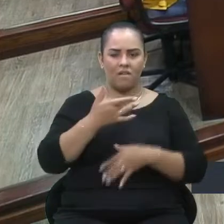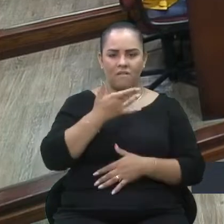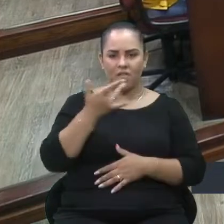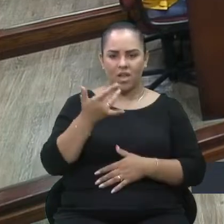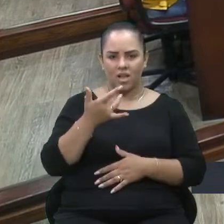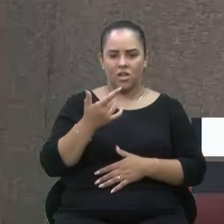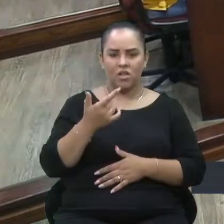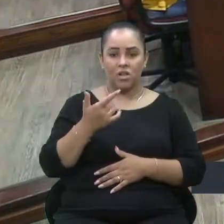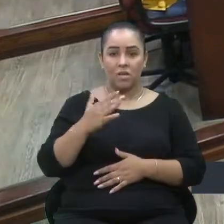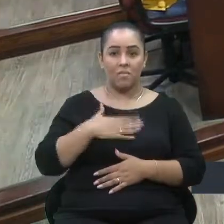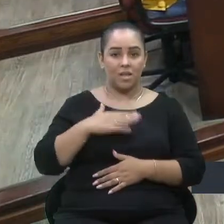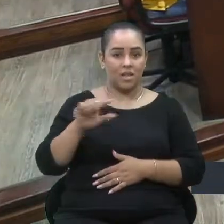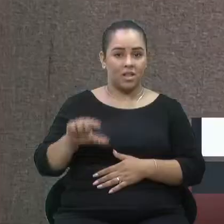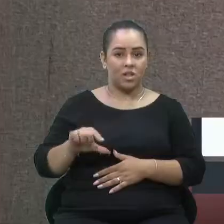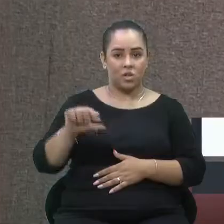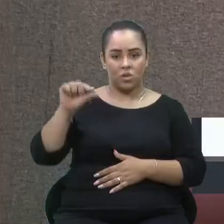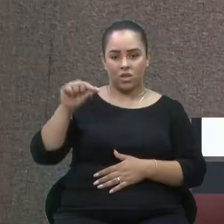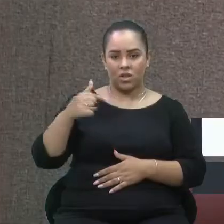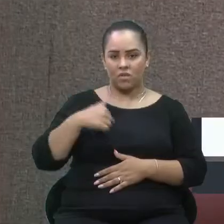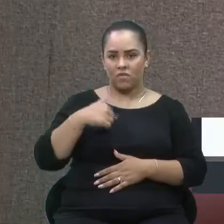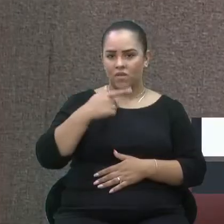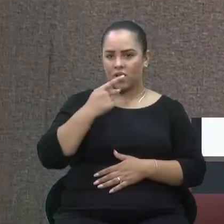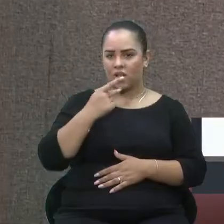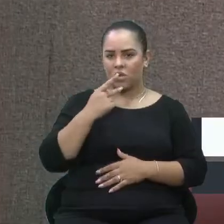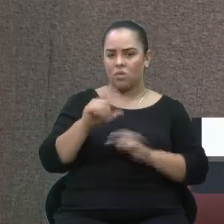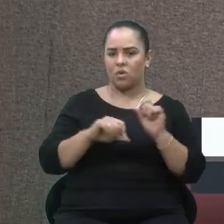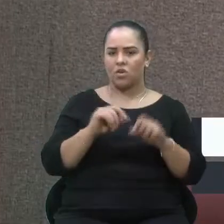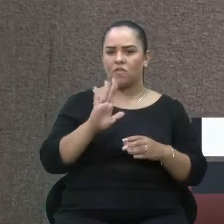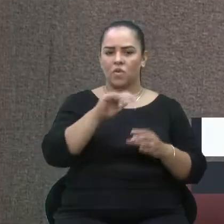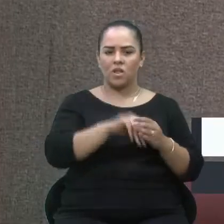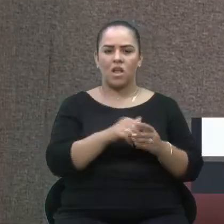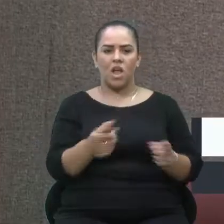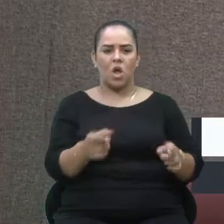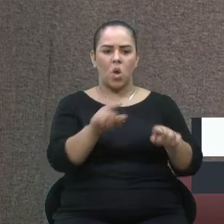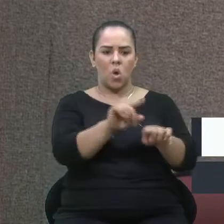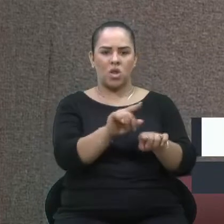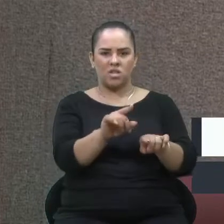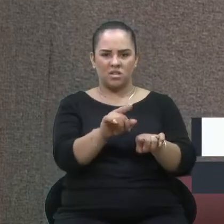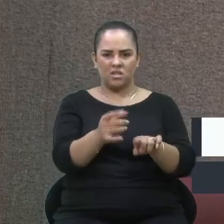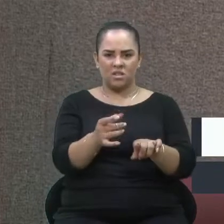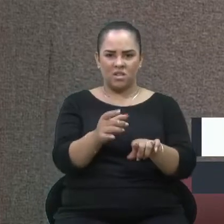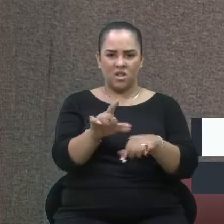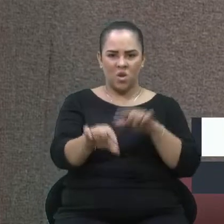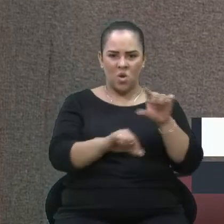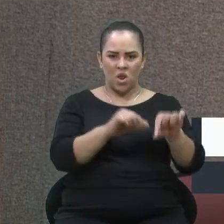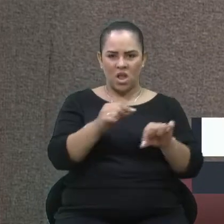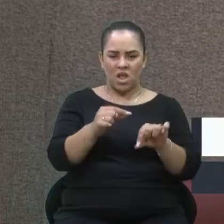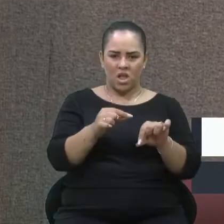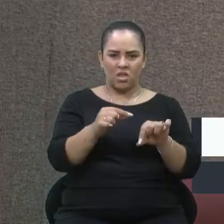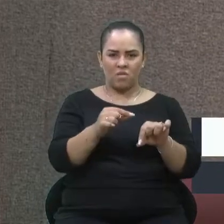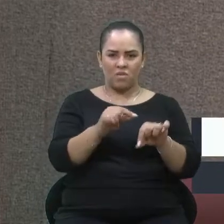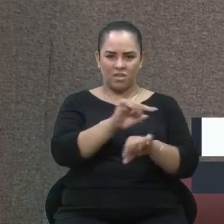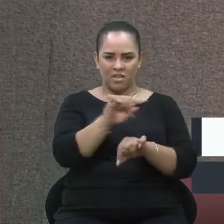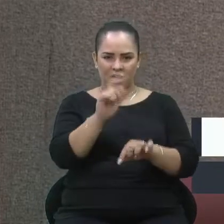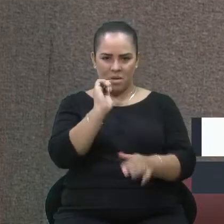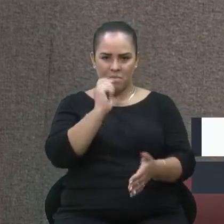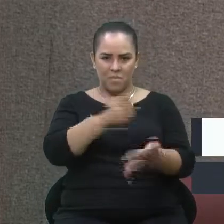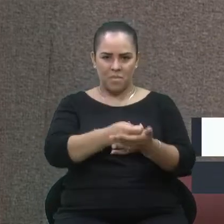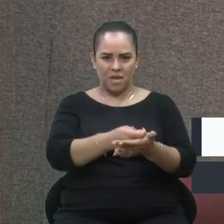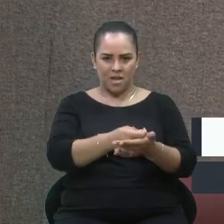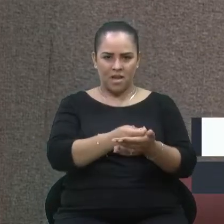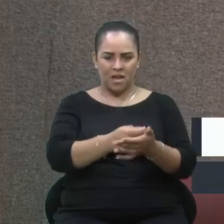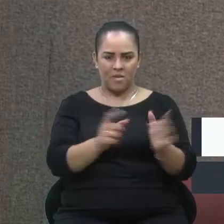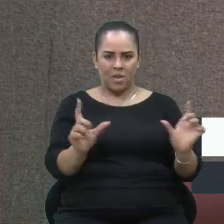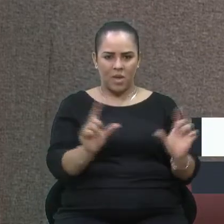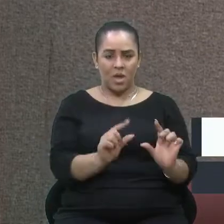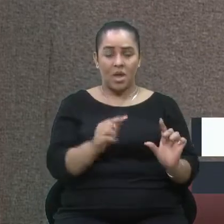A minha escolha, quando falam assim, quem vai votar contra, está escolhendo contra você pagar menos passagem, isso é discurso fácil. A